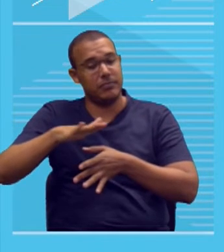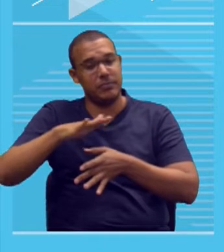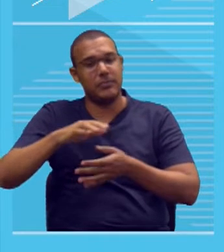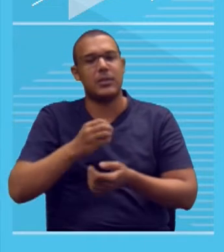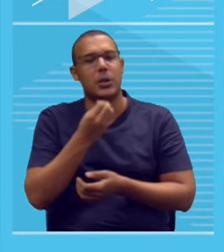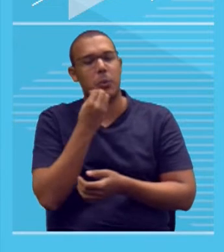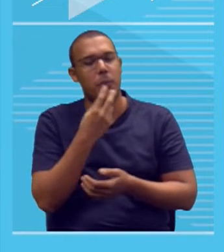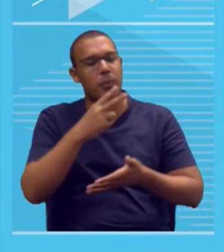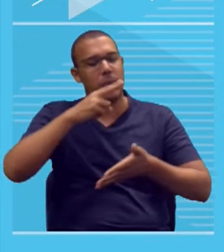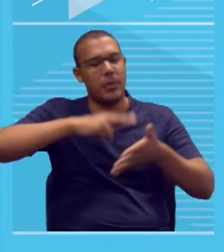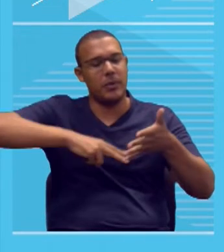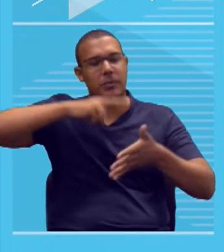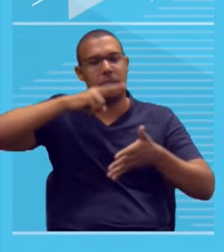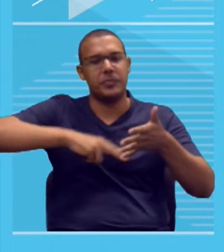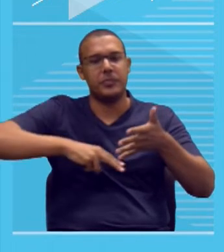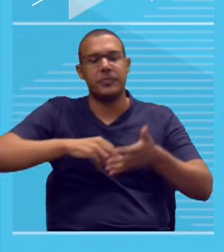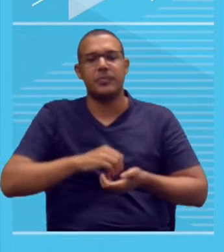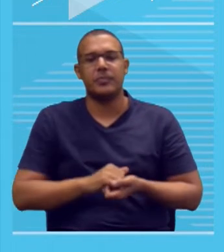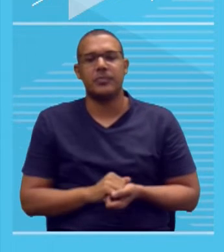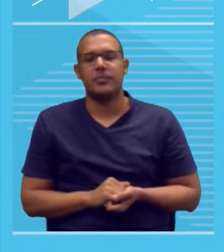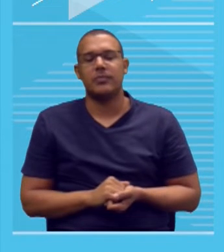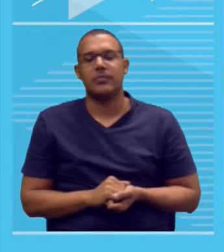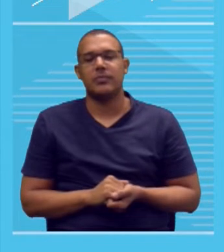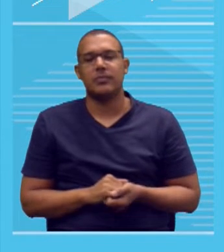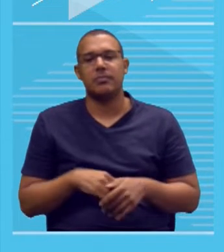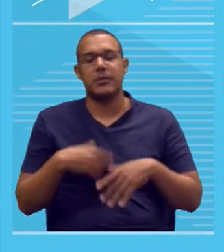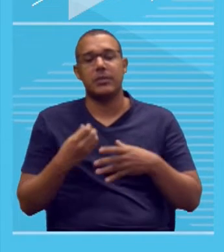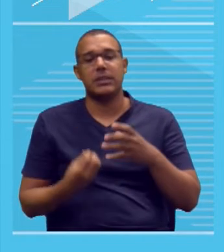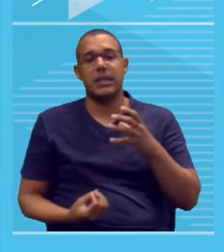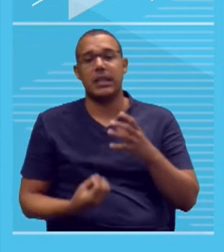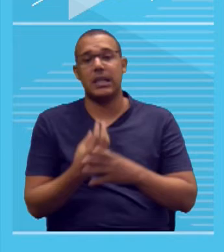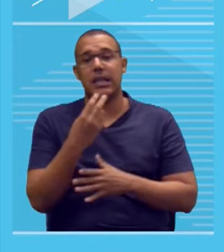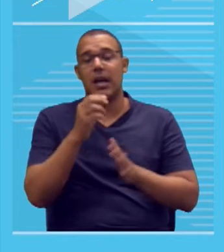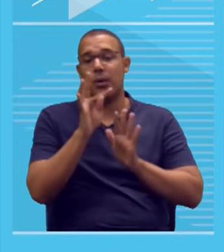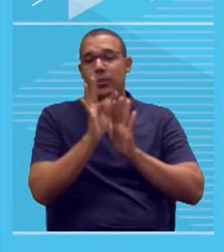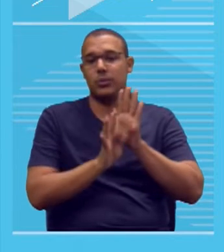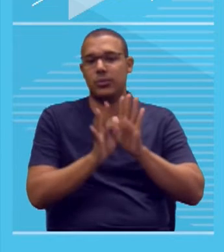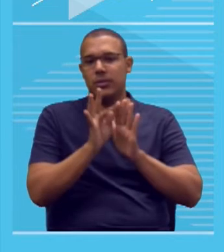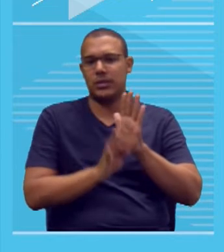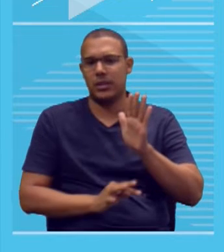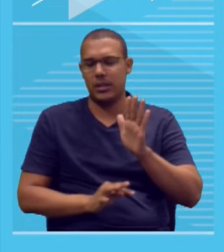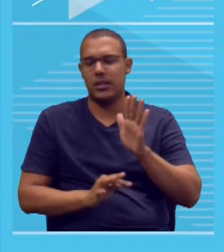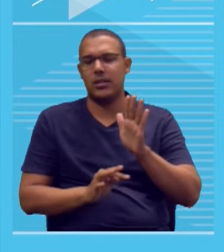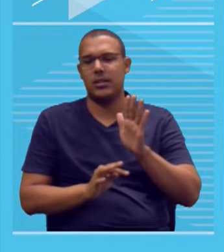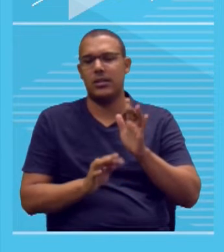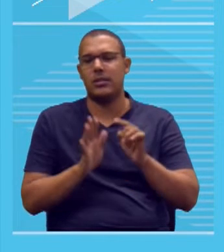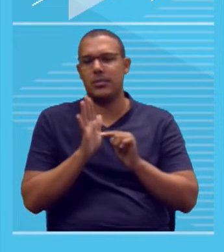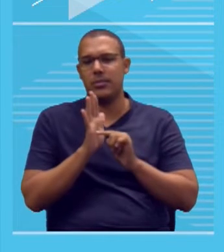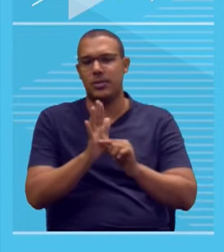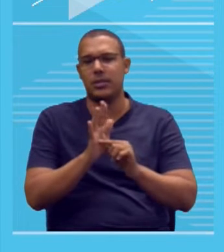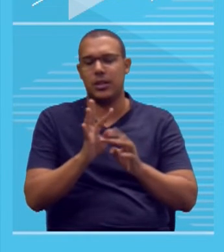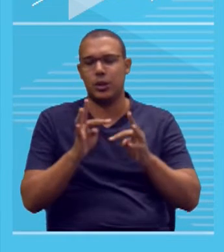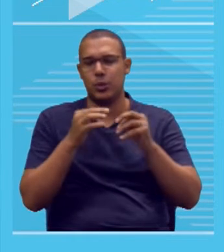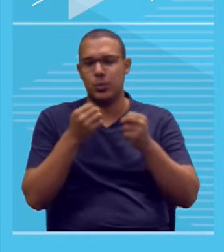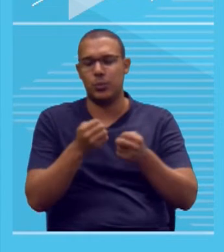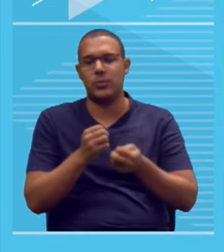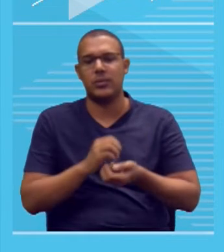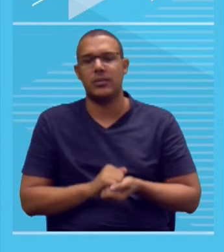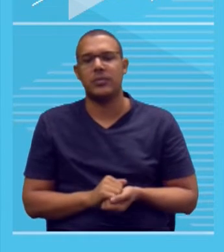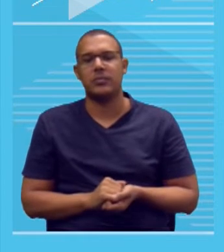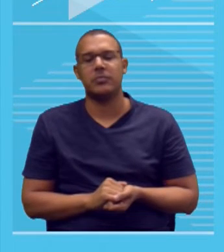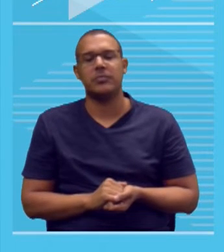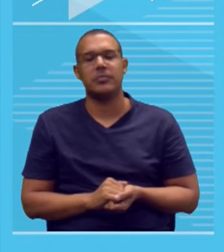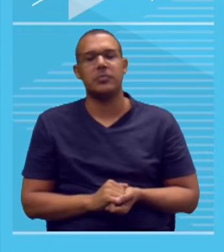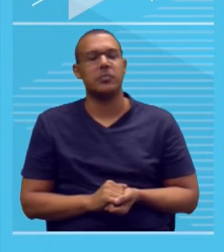ser um bom leitor, tá? Para você poder criar um texto como esse e fazer tudo isso que está sendo exigido, cumprir as